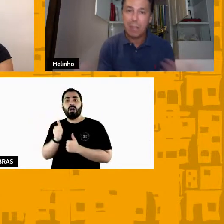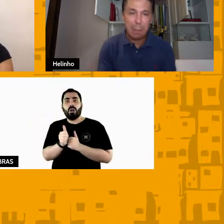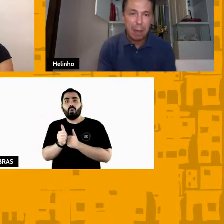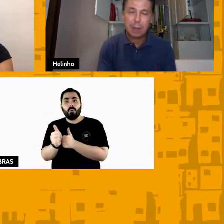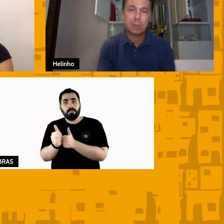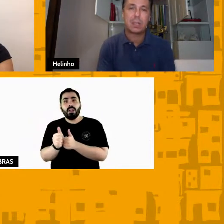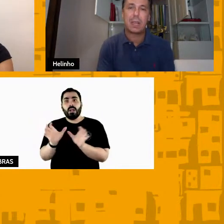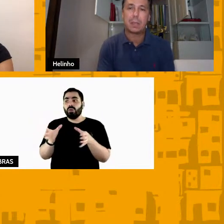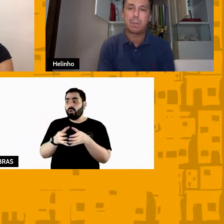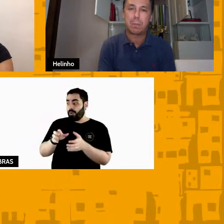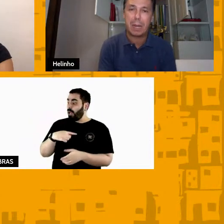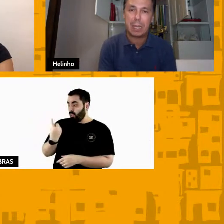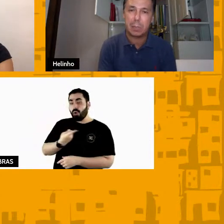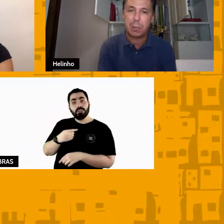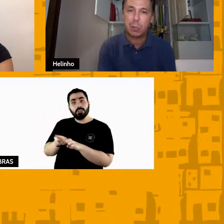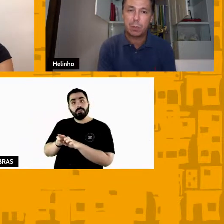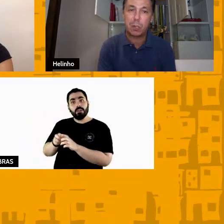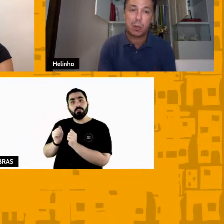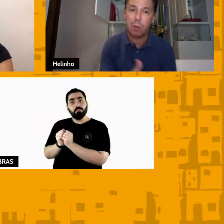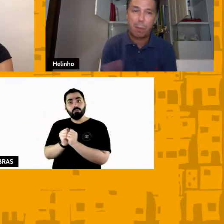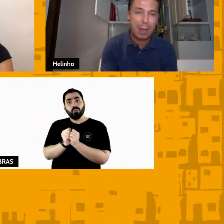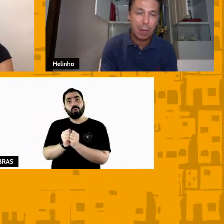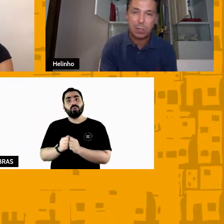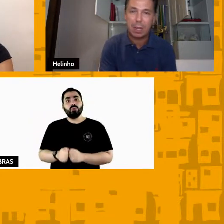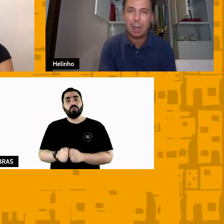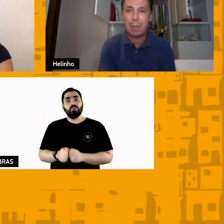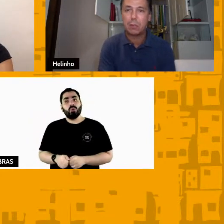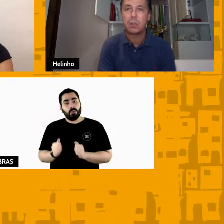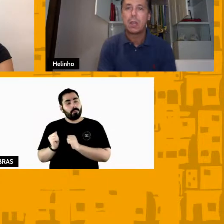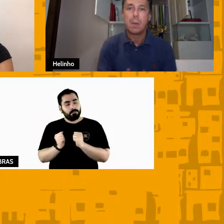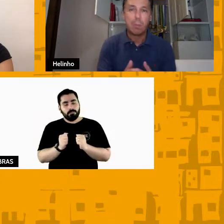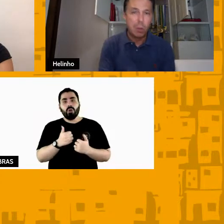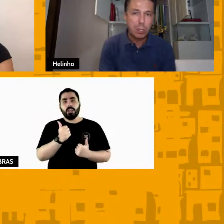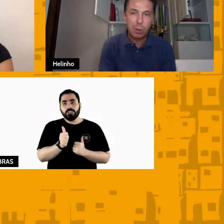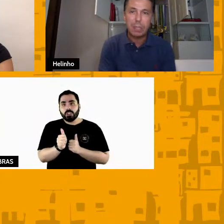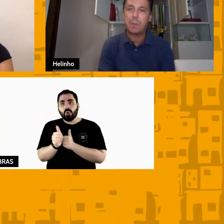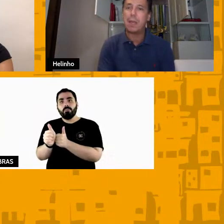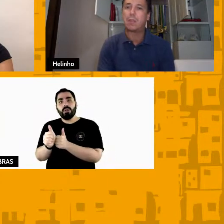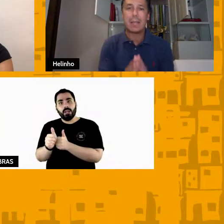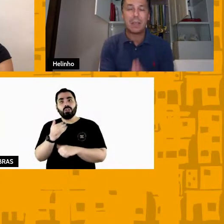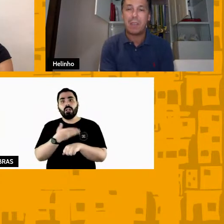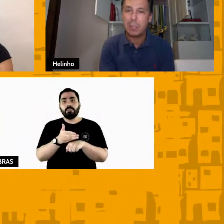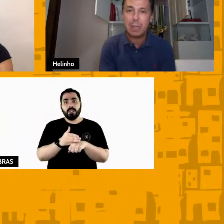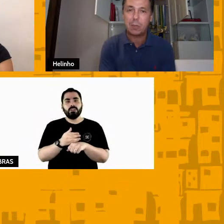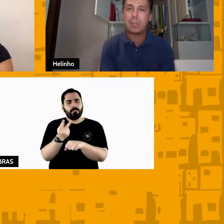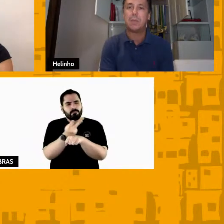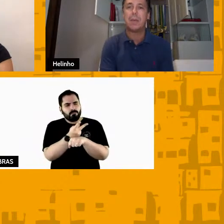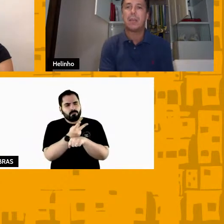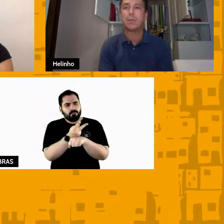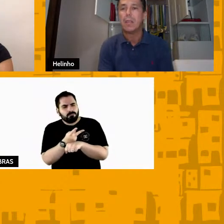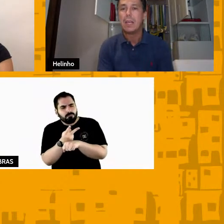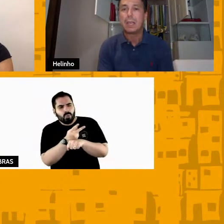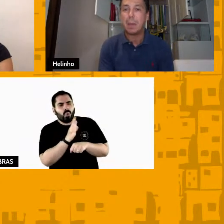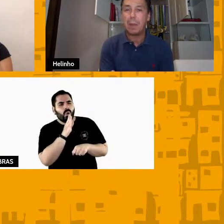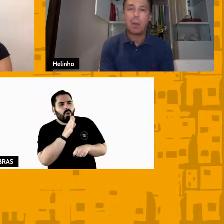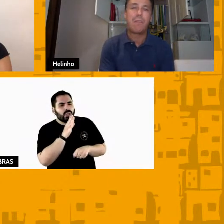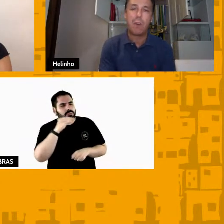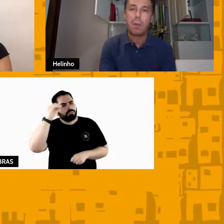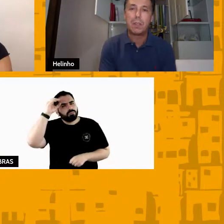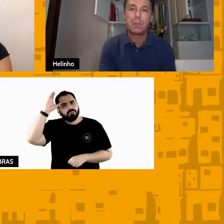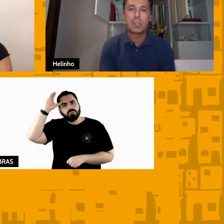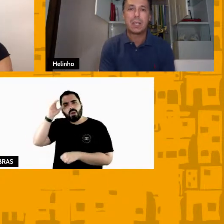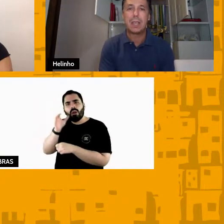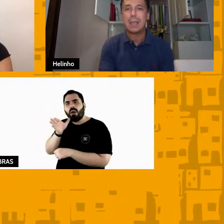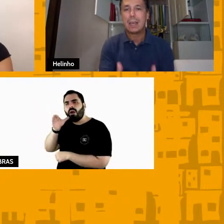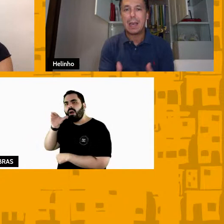nossa somos abertos para que as pessoas possam acompanhar os treinamentos busque conhecimento cada vez mais conhecimento que é a